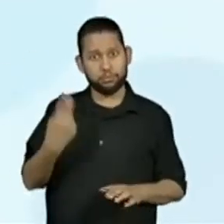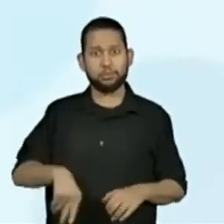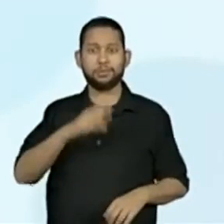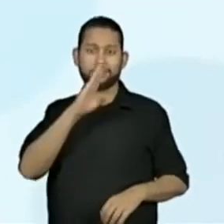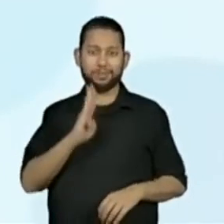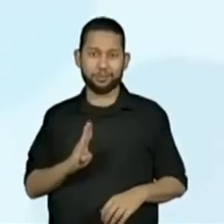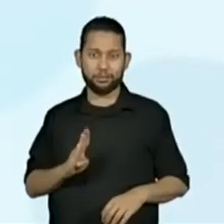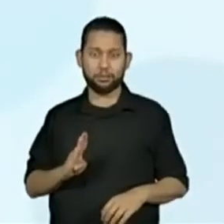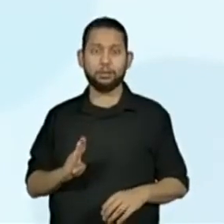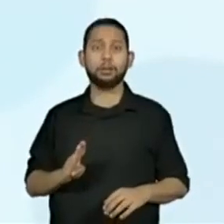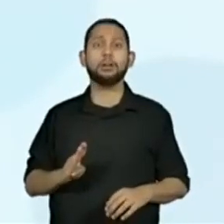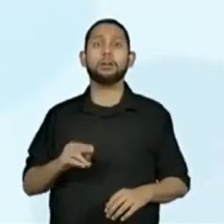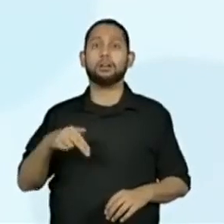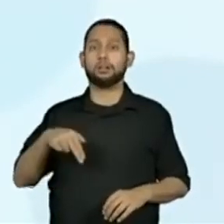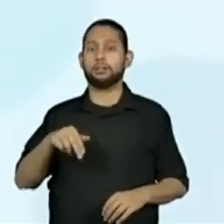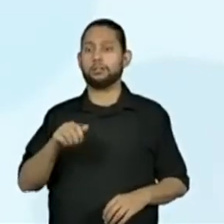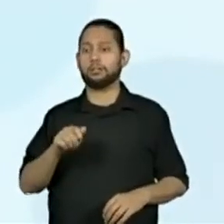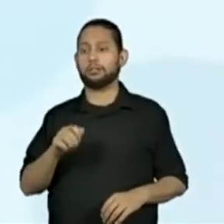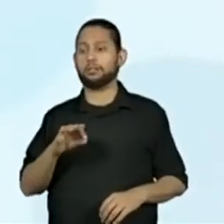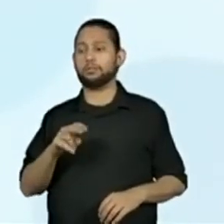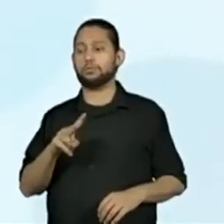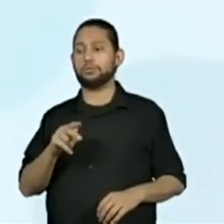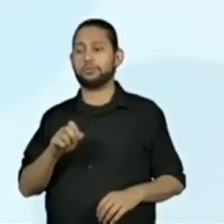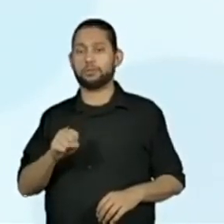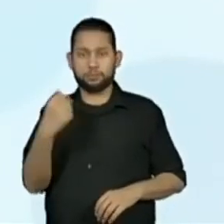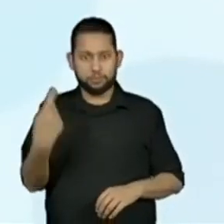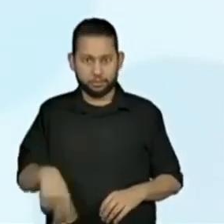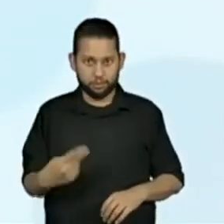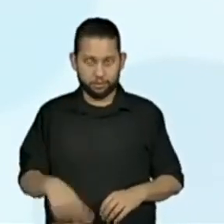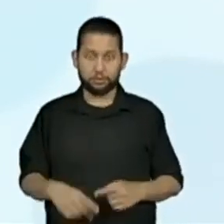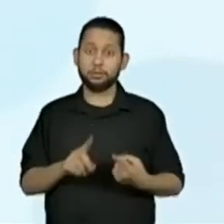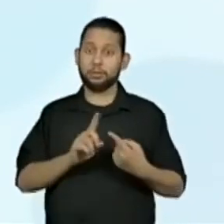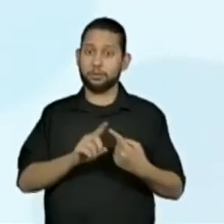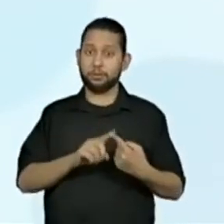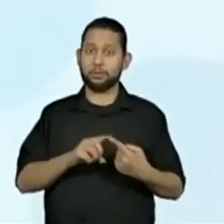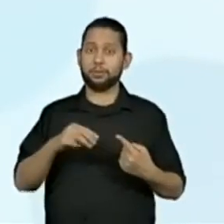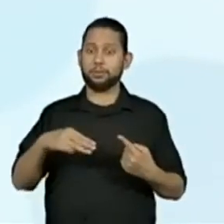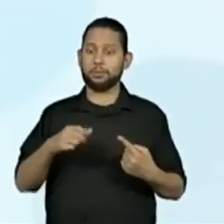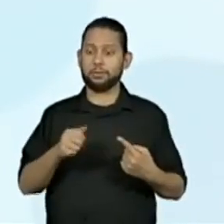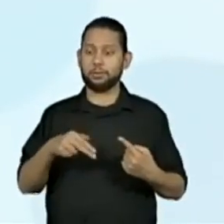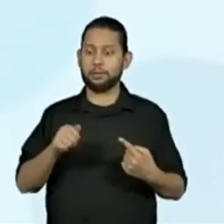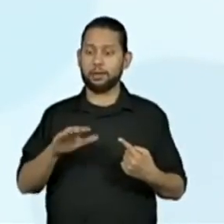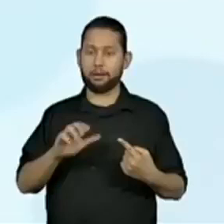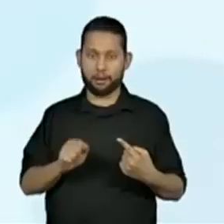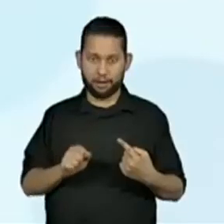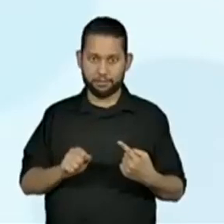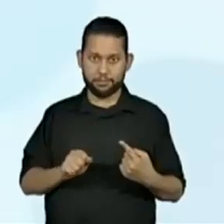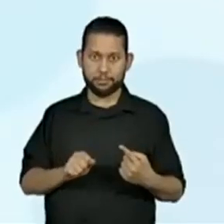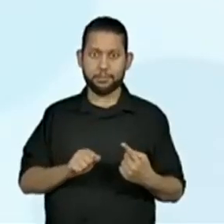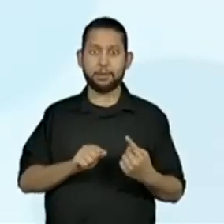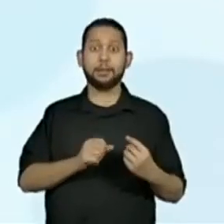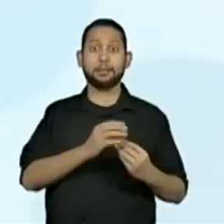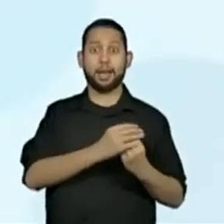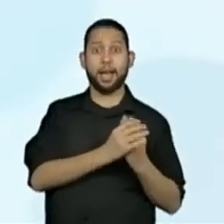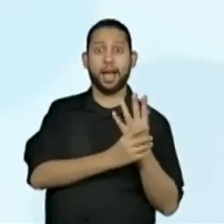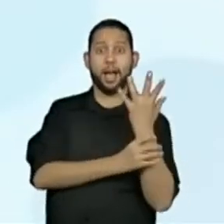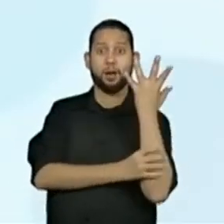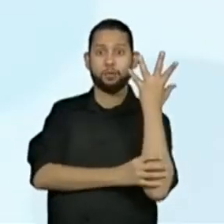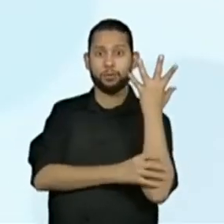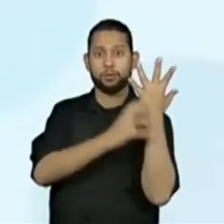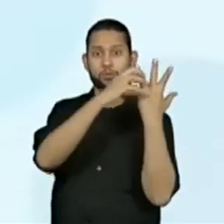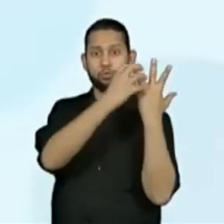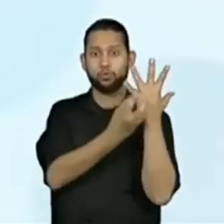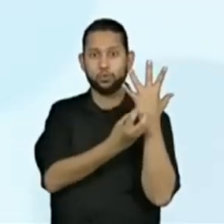espécies nativas como o manacá da serra, o abacateiro, a bananeira e a palmeira, que são